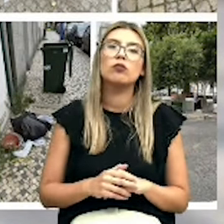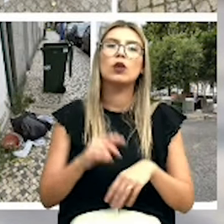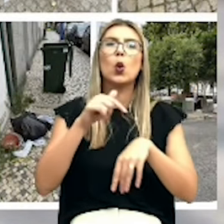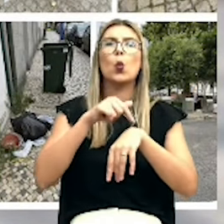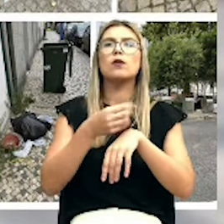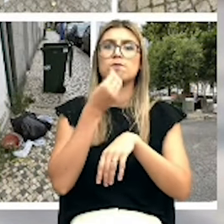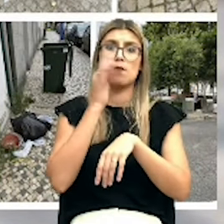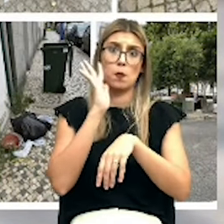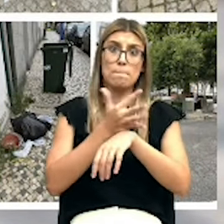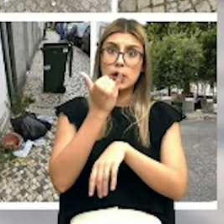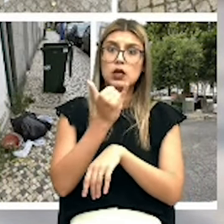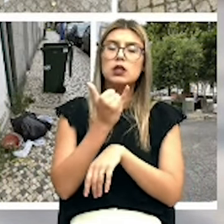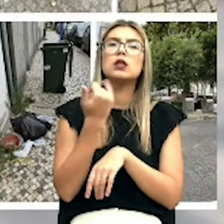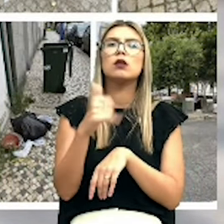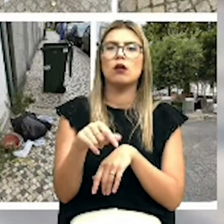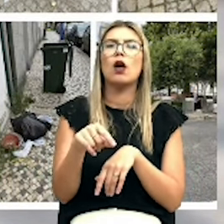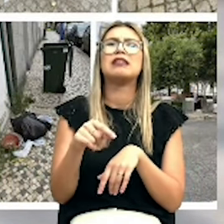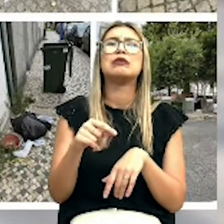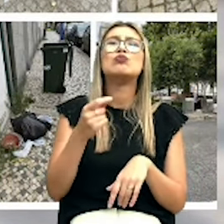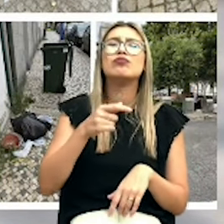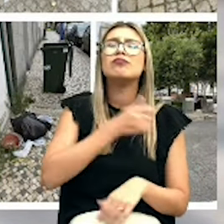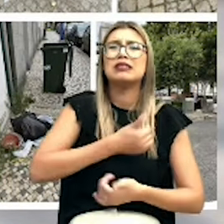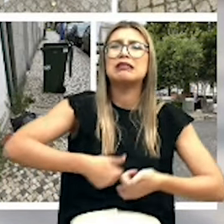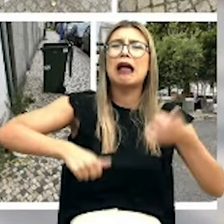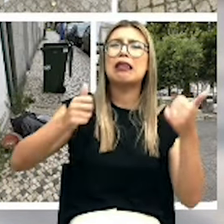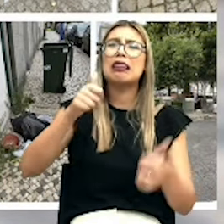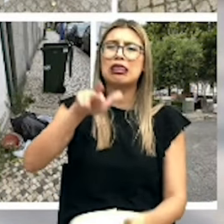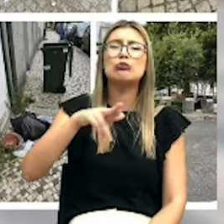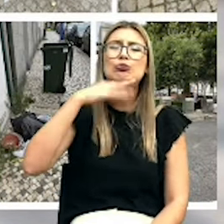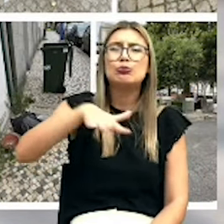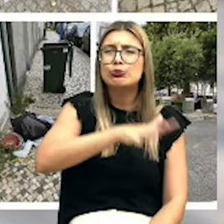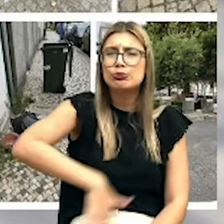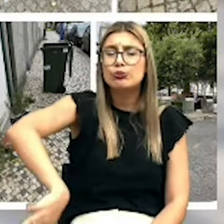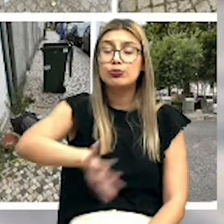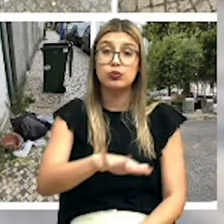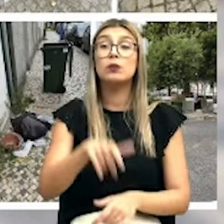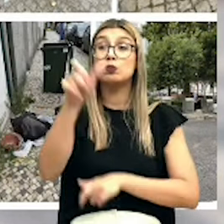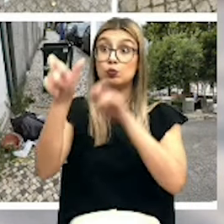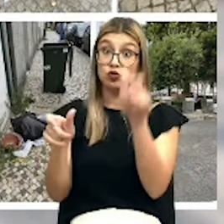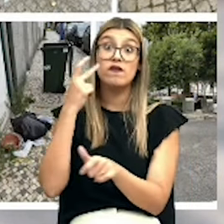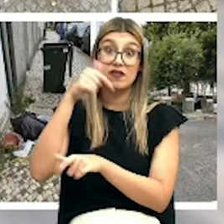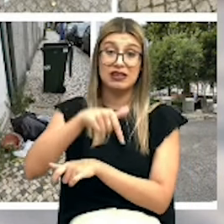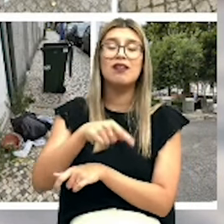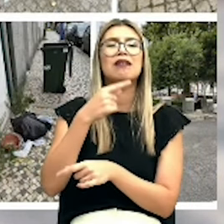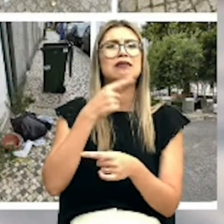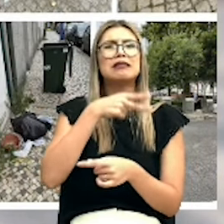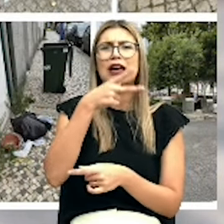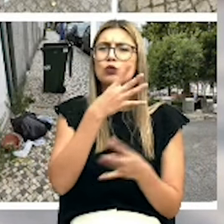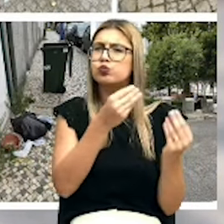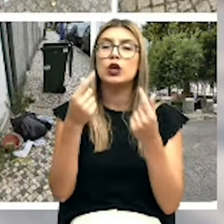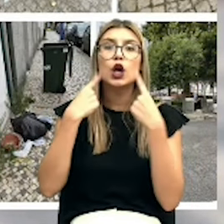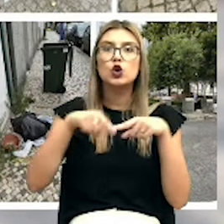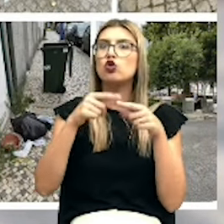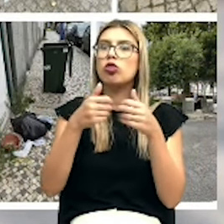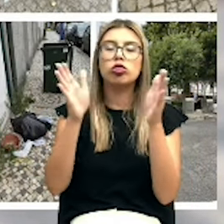almoço, ali ao meio-dia, ainda há lixo nas ruas por toda a cidade. A higiene urbana é uma das áreas mais criticadas pelos munícipes, com muitas creixas em todas as reuniões e